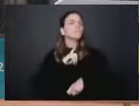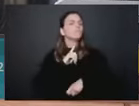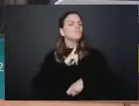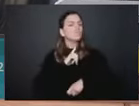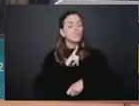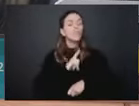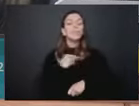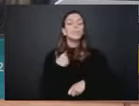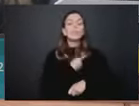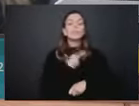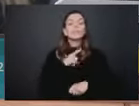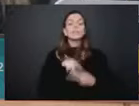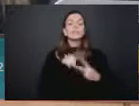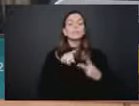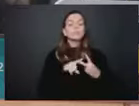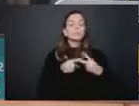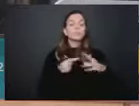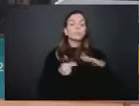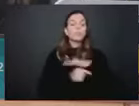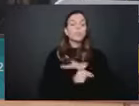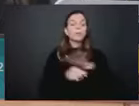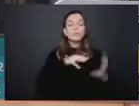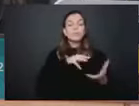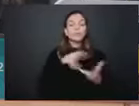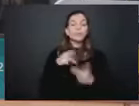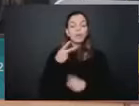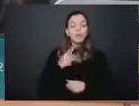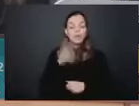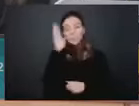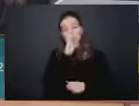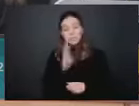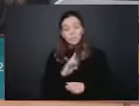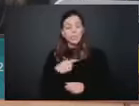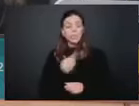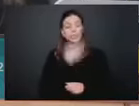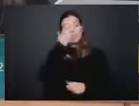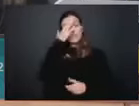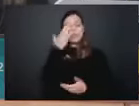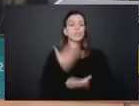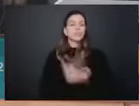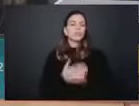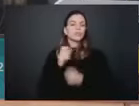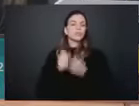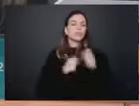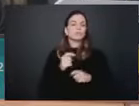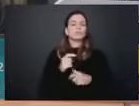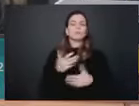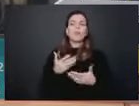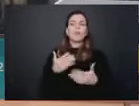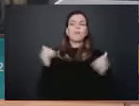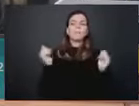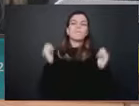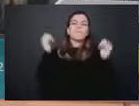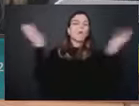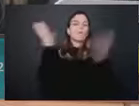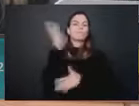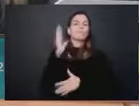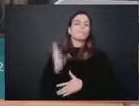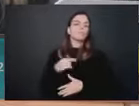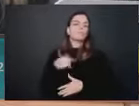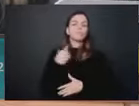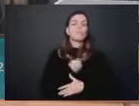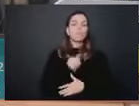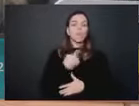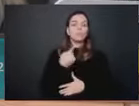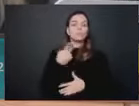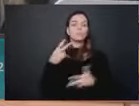investindo pesado em self-storage no Brasil e a gente acredita e a gente é visto fora do Brasil como um mercado muito promissor para isso. Então, a capacidade